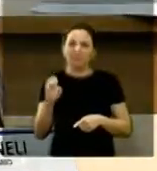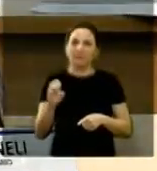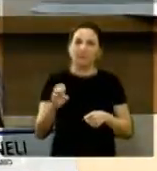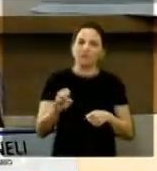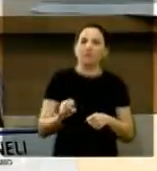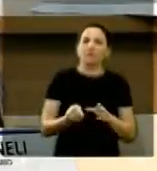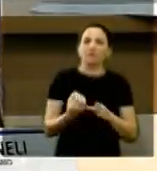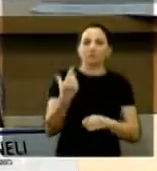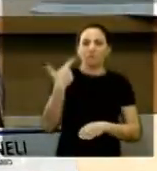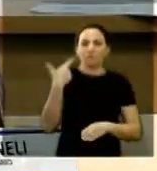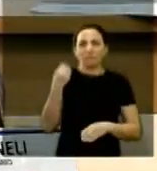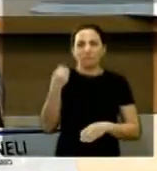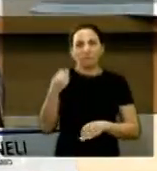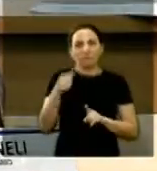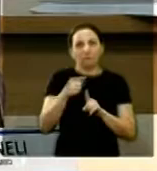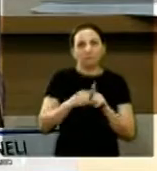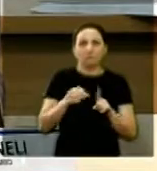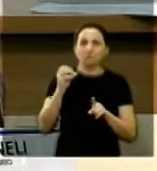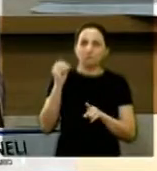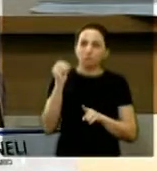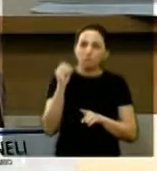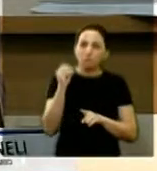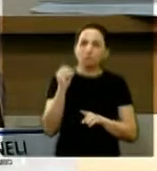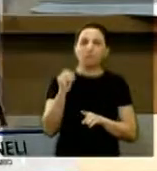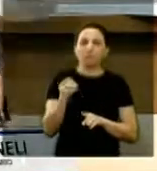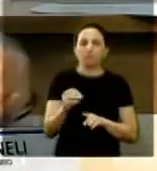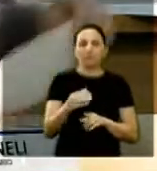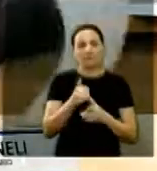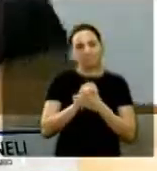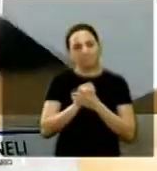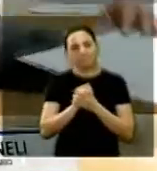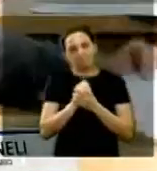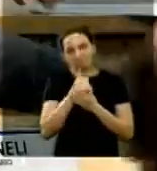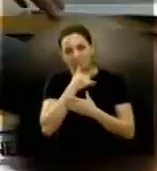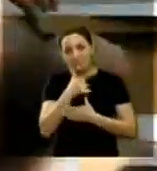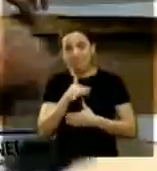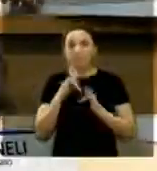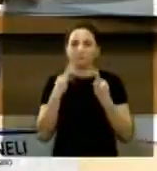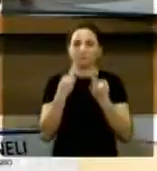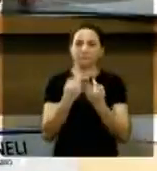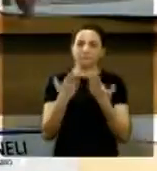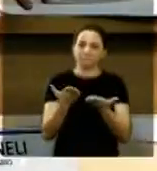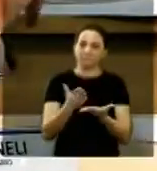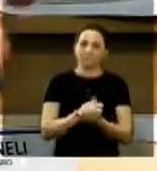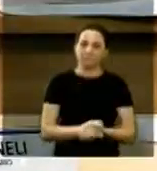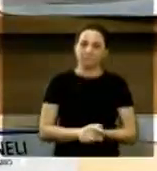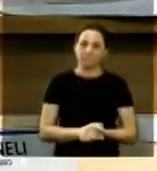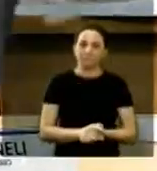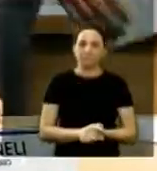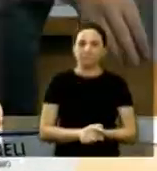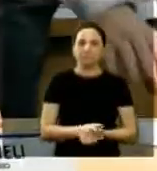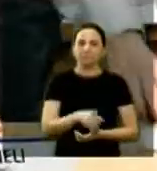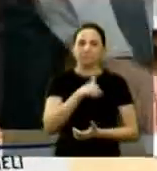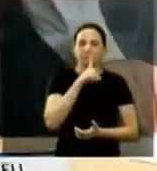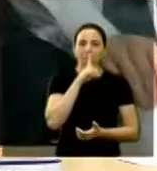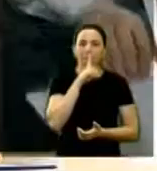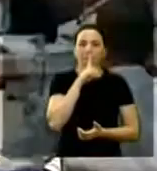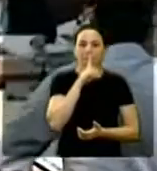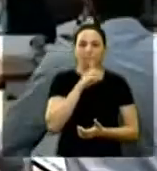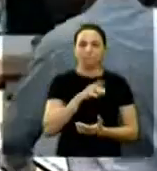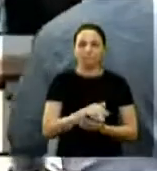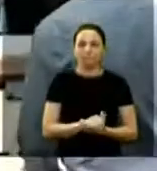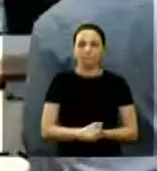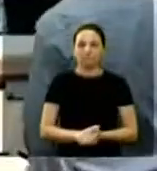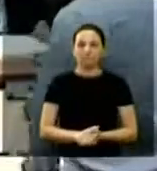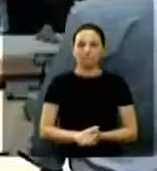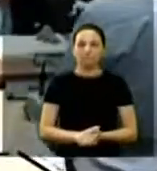localidade. E sejam apresentadas condolências à sua família. Deferido. Solicito o instante de silêncio à casa.